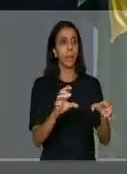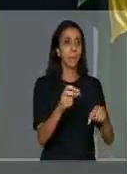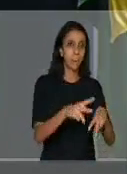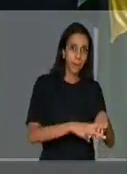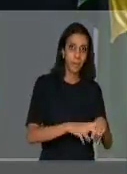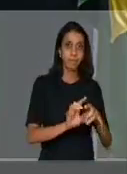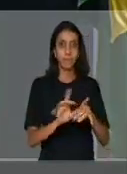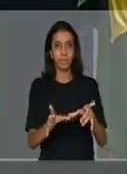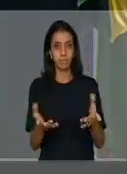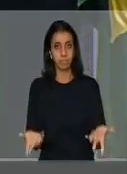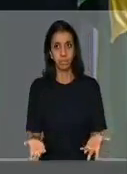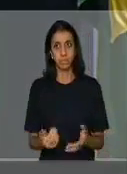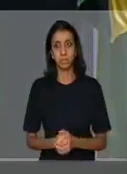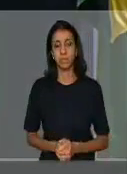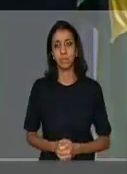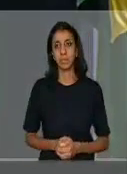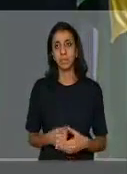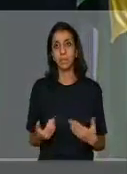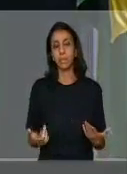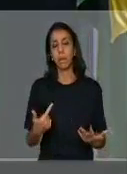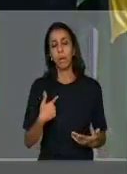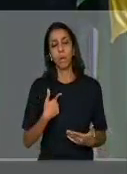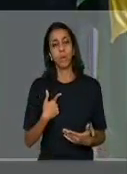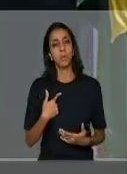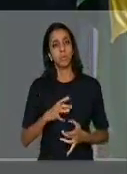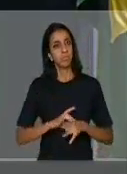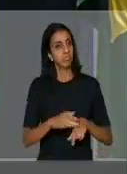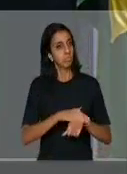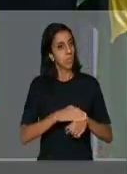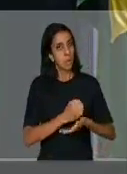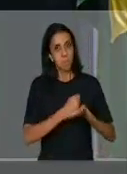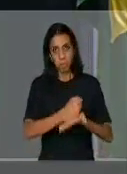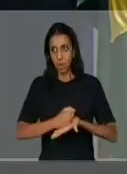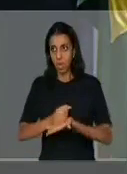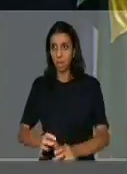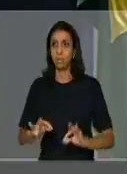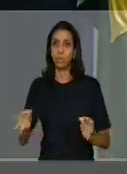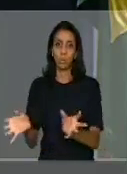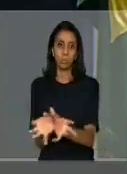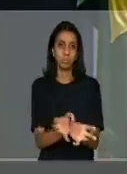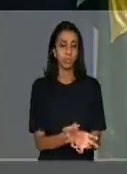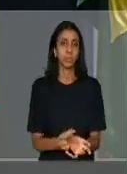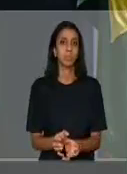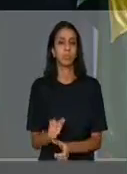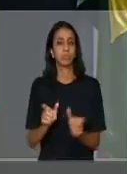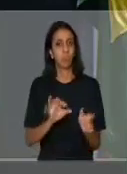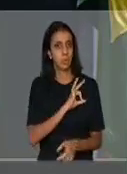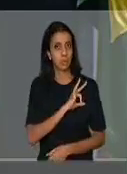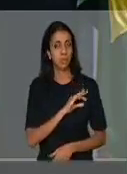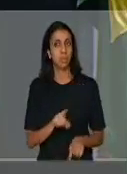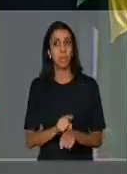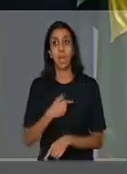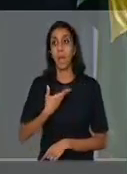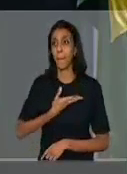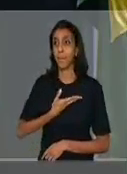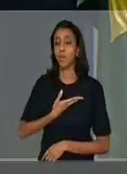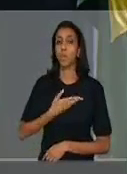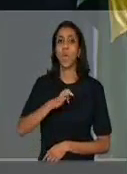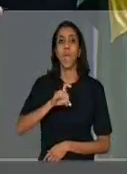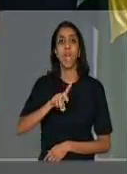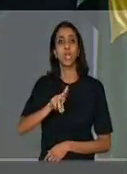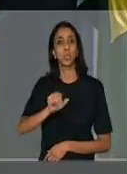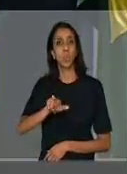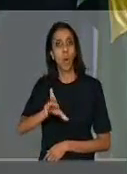do Coronel Fraga, de todos os meus colegas que representam a Força Pública, o coronel, o meu amigo Eduardo Bolsonaro,